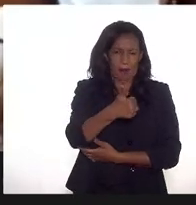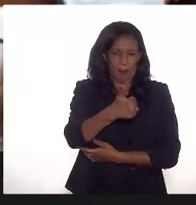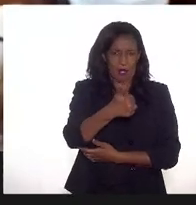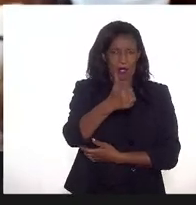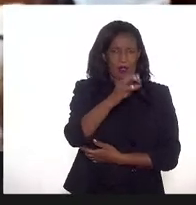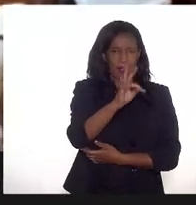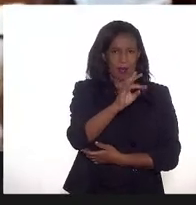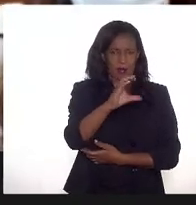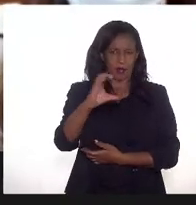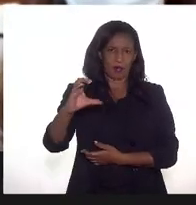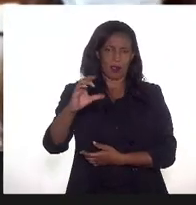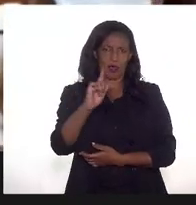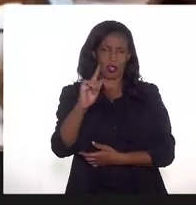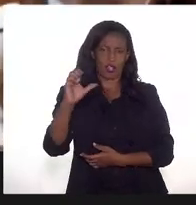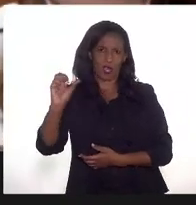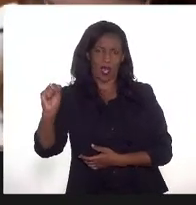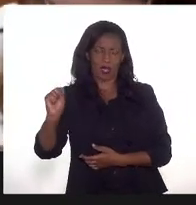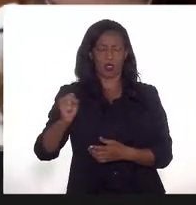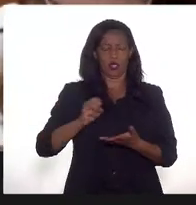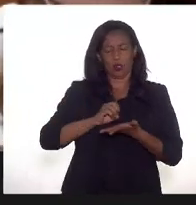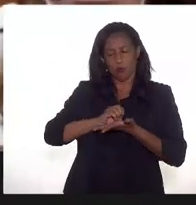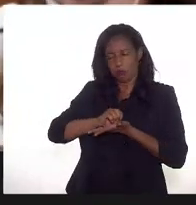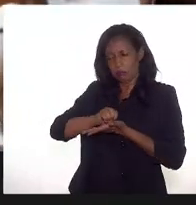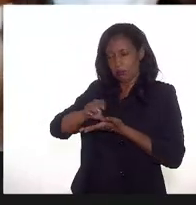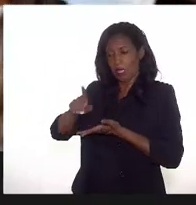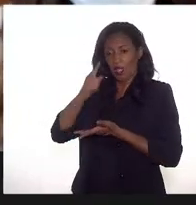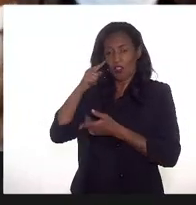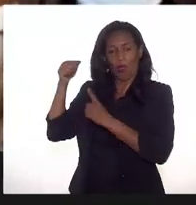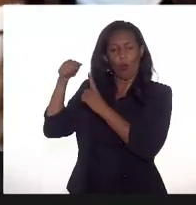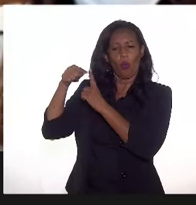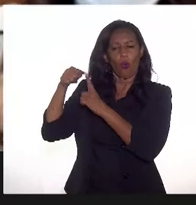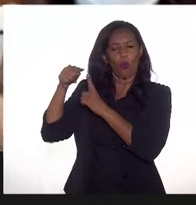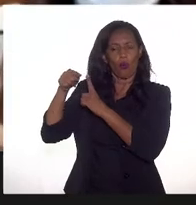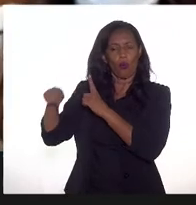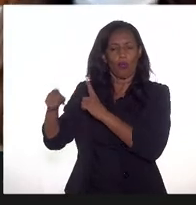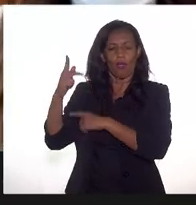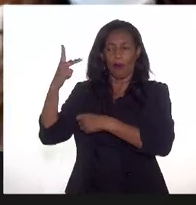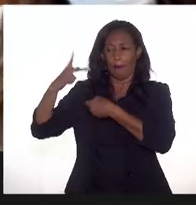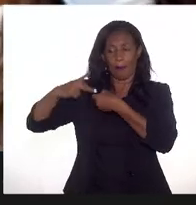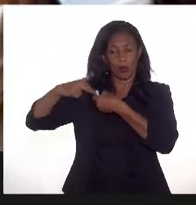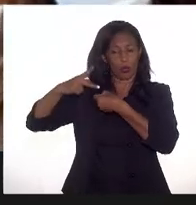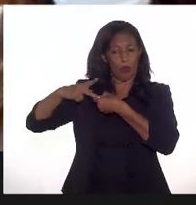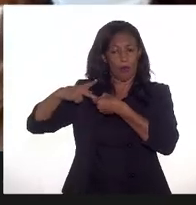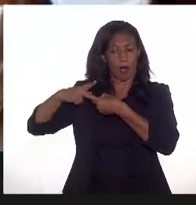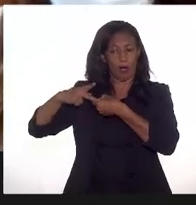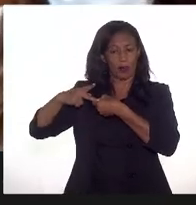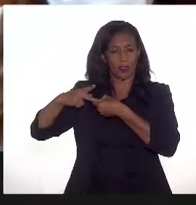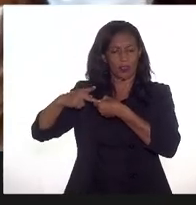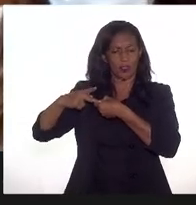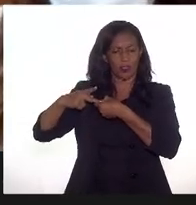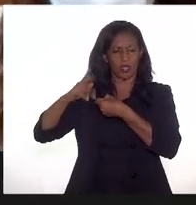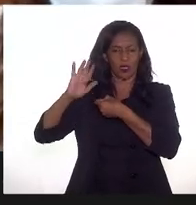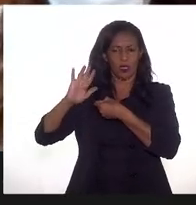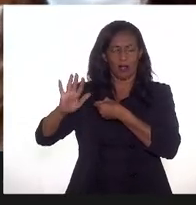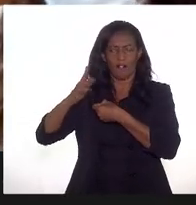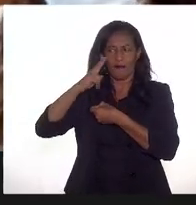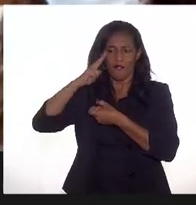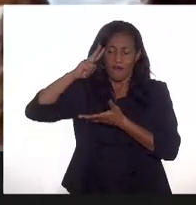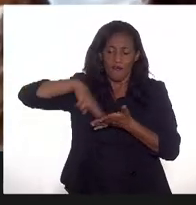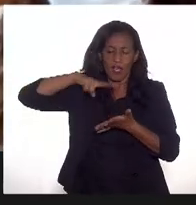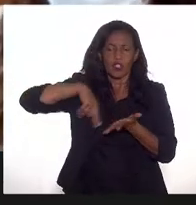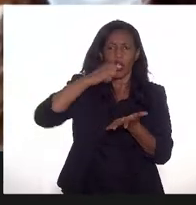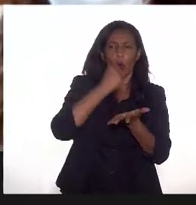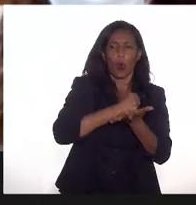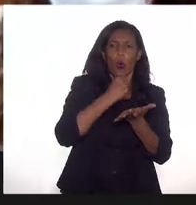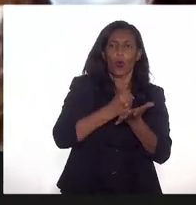a expressa observação de que a Petrobras não compre mais, conforme forem finalizando os contratos de compra